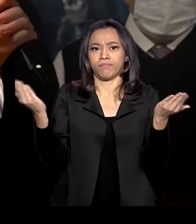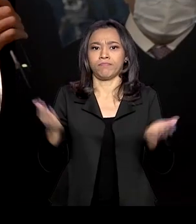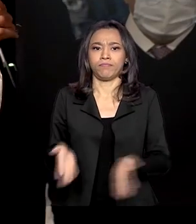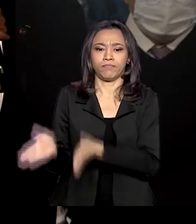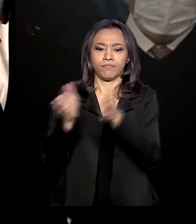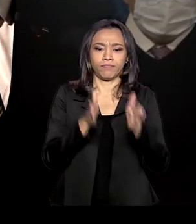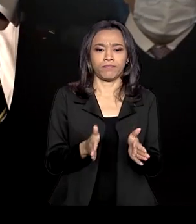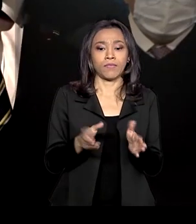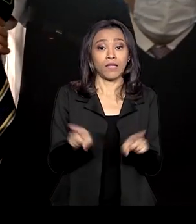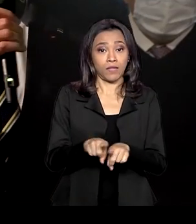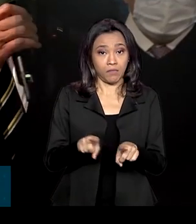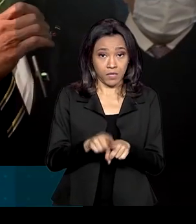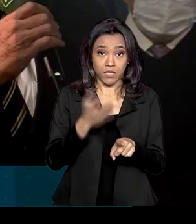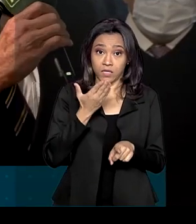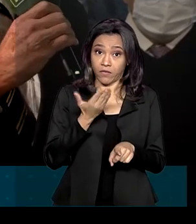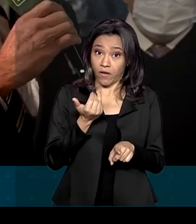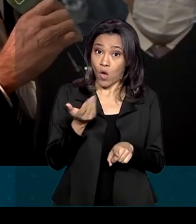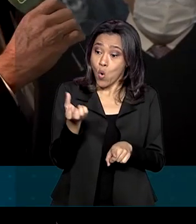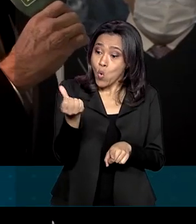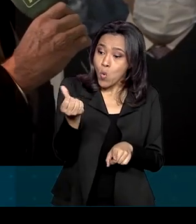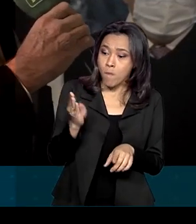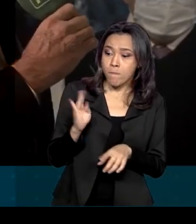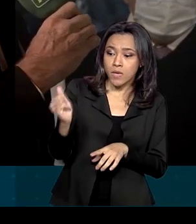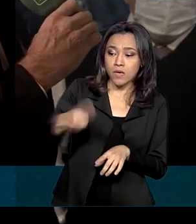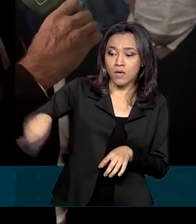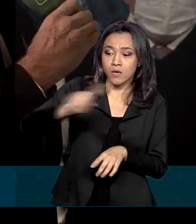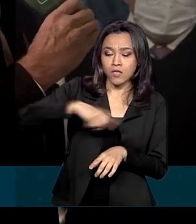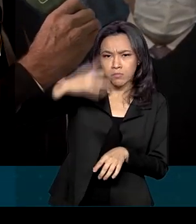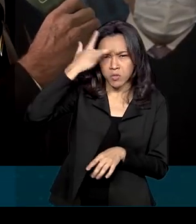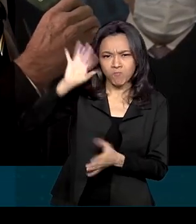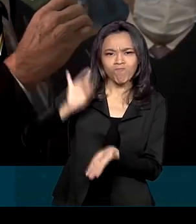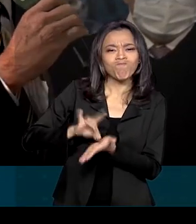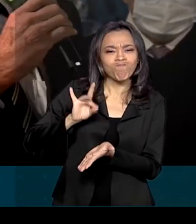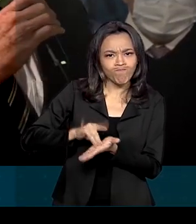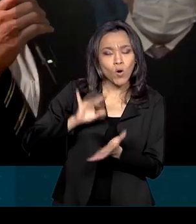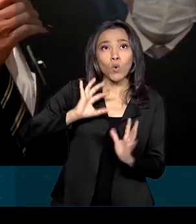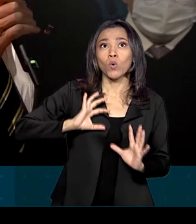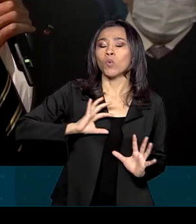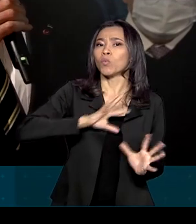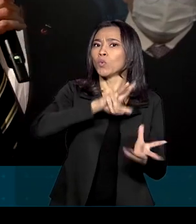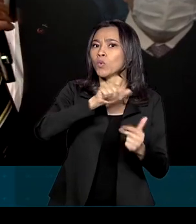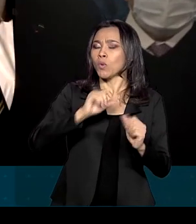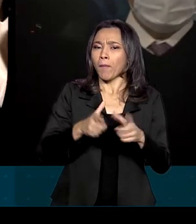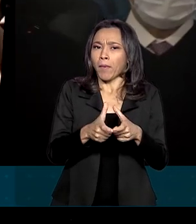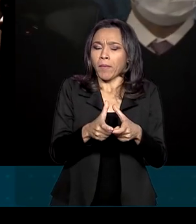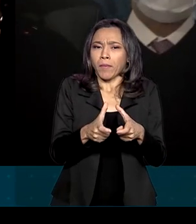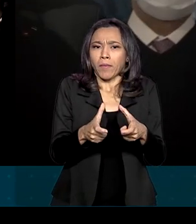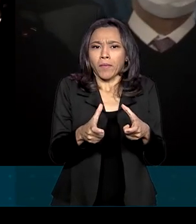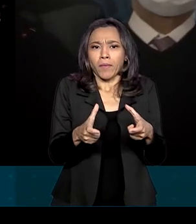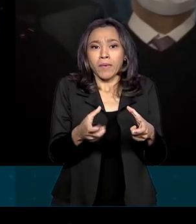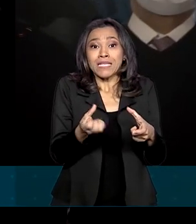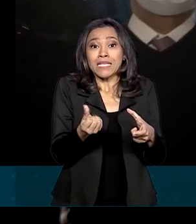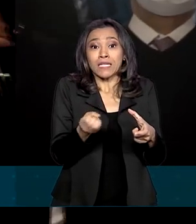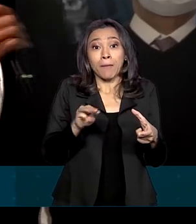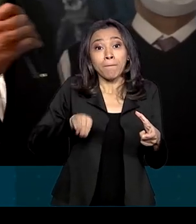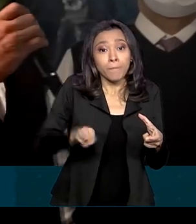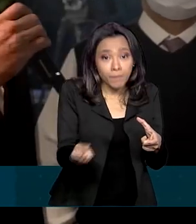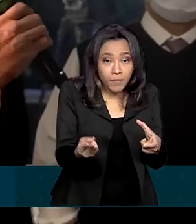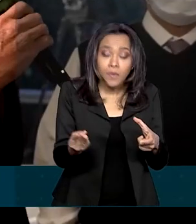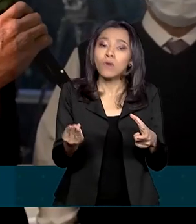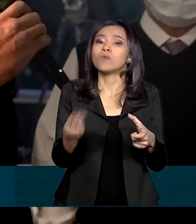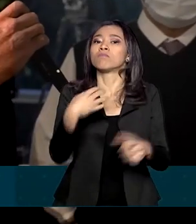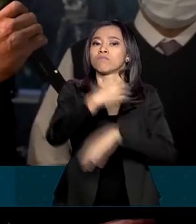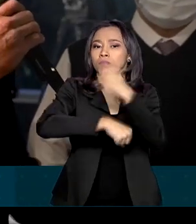Também se fala em alimentar mais de um bilhão de pessoas, uma coisa é verdade, o mundo cresce um pouco acima de 60 milhões de habitantes por ano.